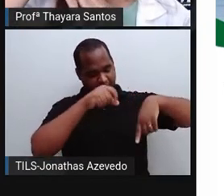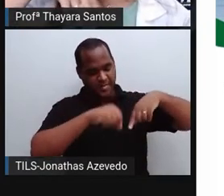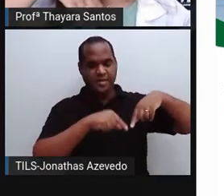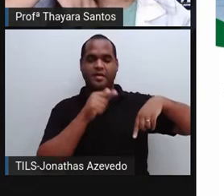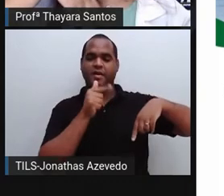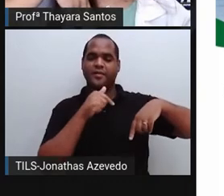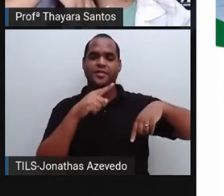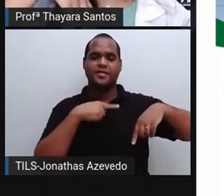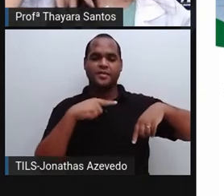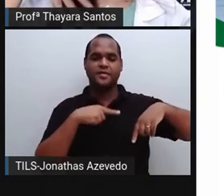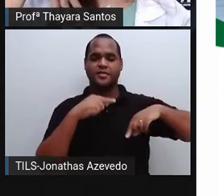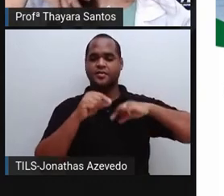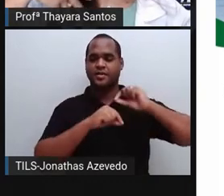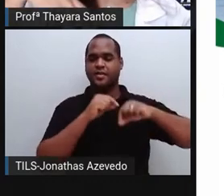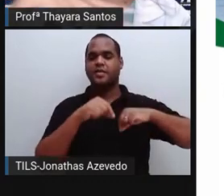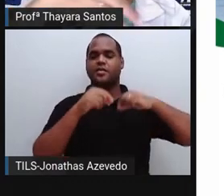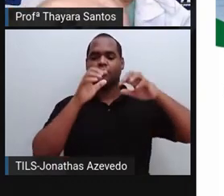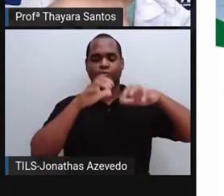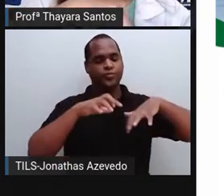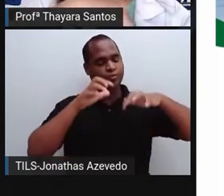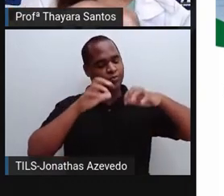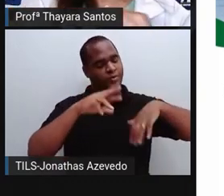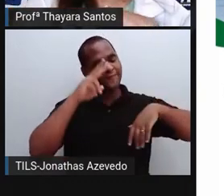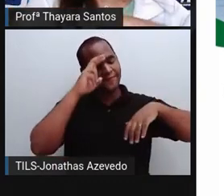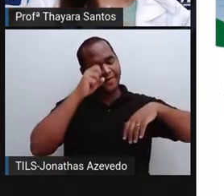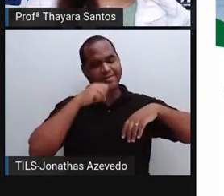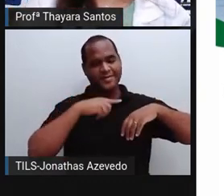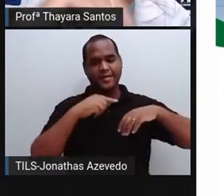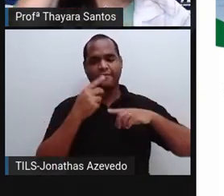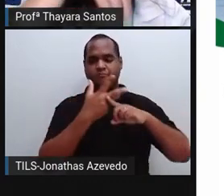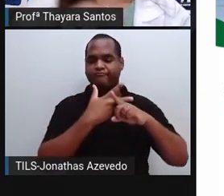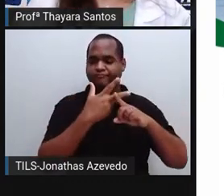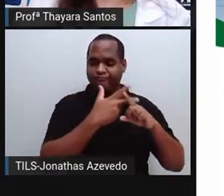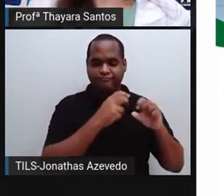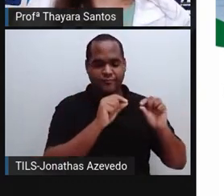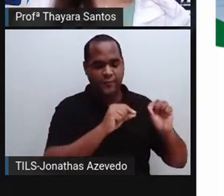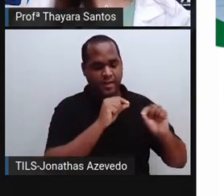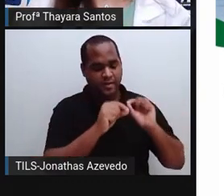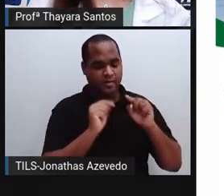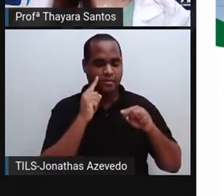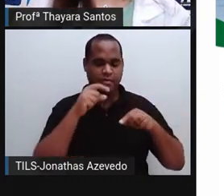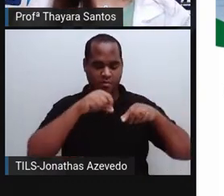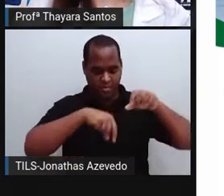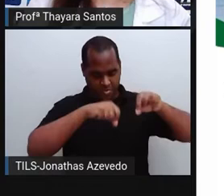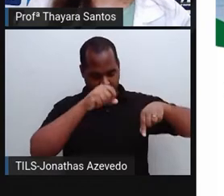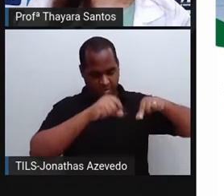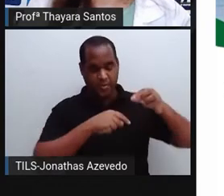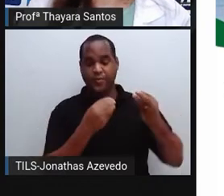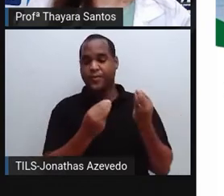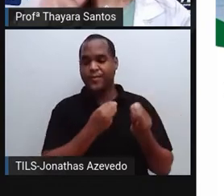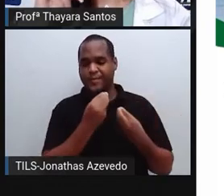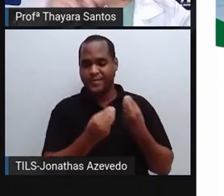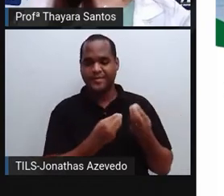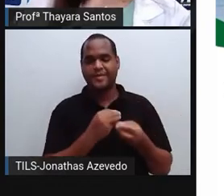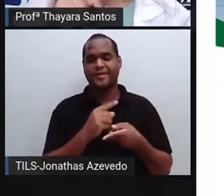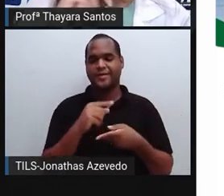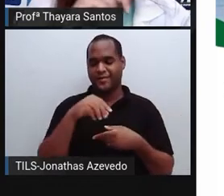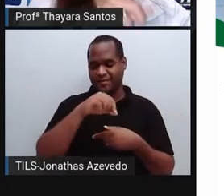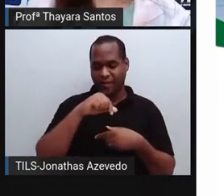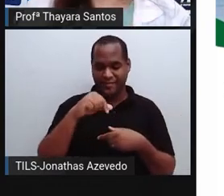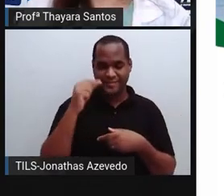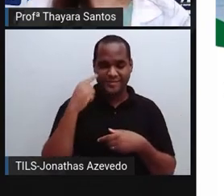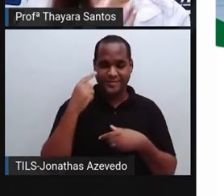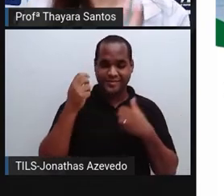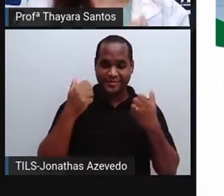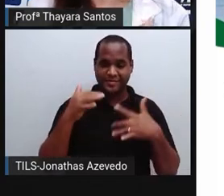água, quando ela precipita, quando chove, ela procura esses buraquinhos para ela poder ir também para o solo. E sem falar que é